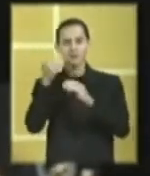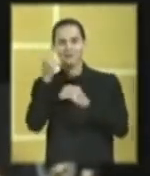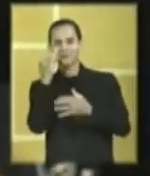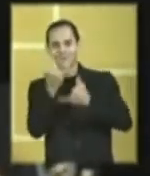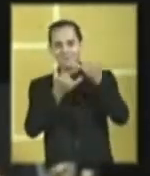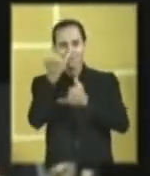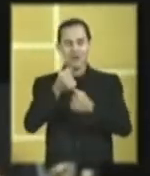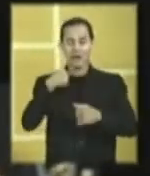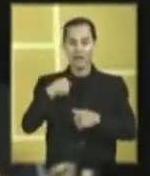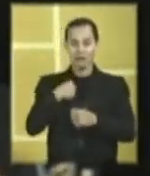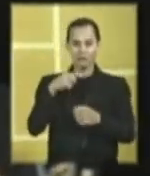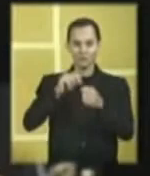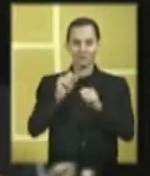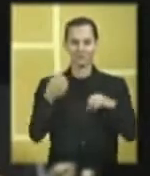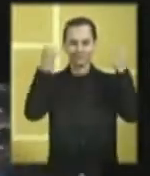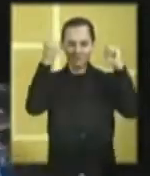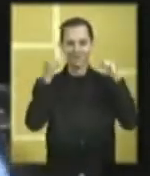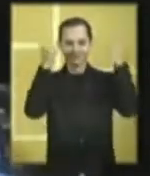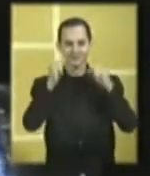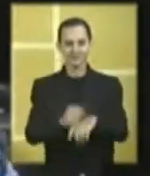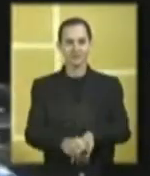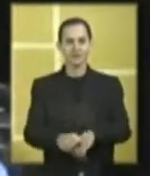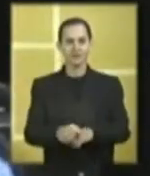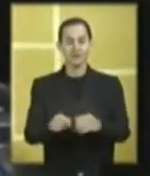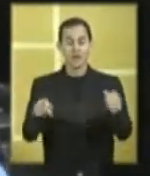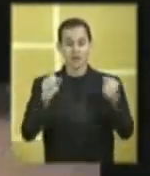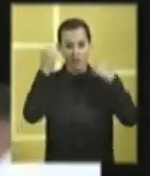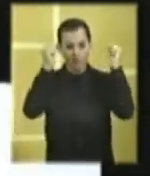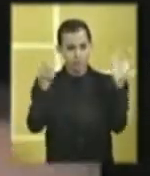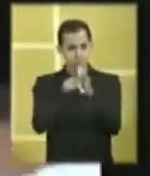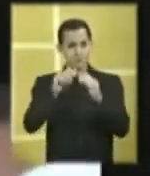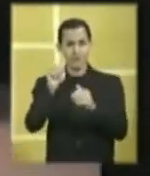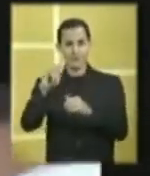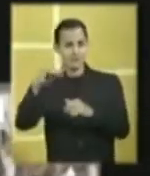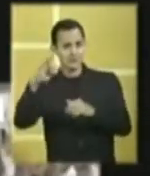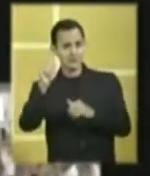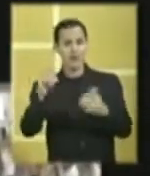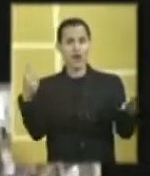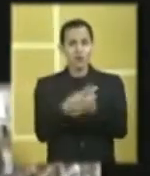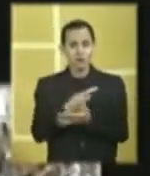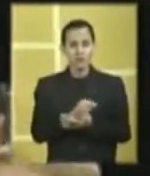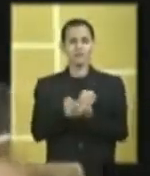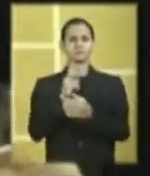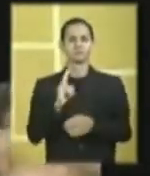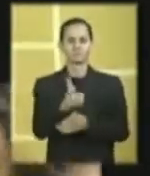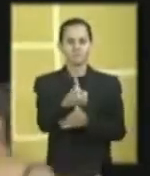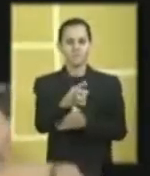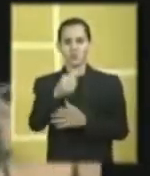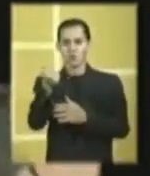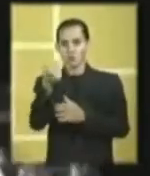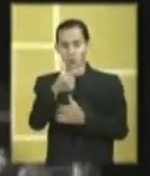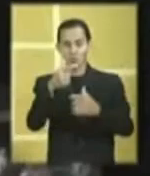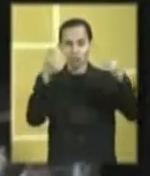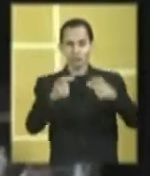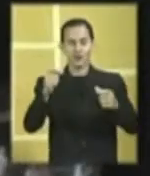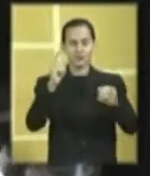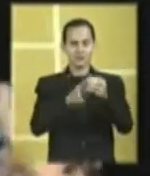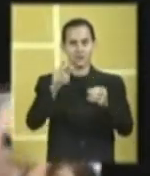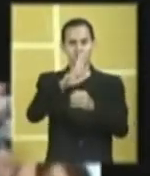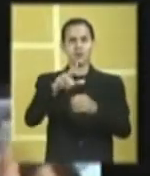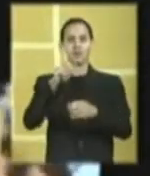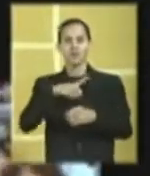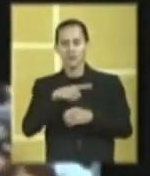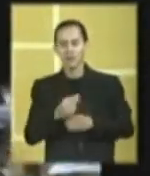divertem aqui, enquanto eu estou exercitando. As atividades do Agito Berlândia acontecem simultaneamente em 12 bairros da cidade